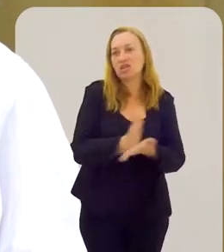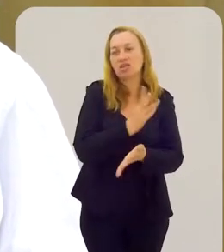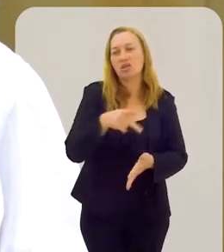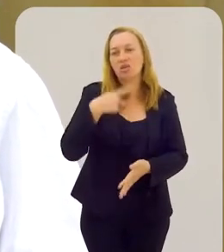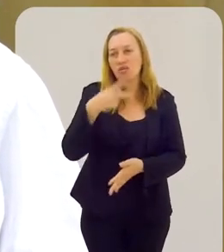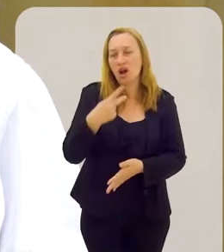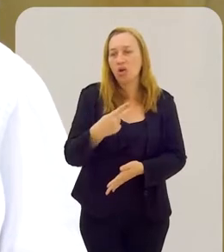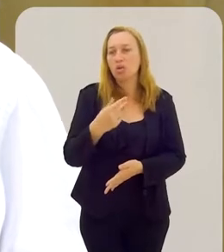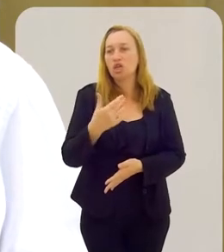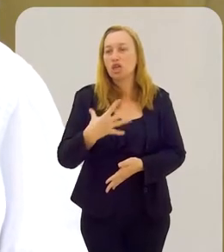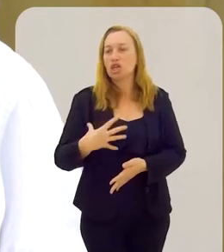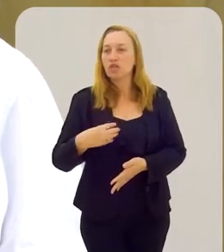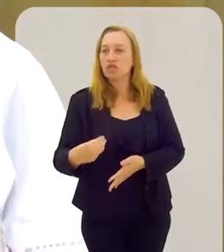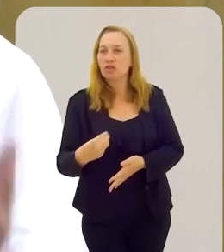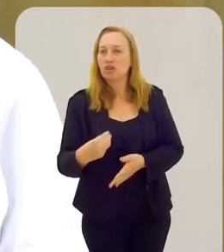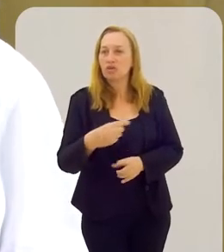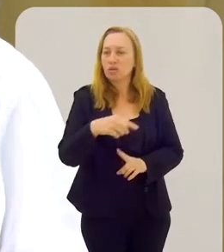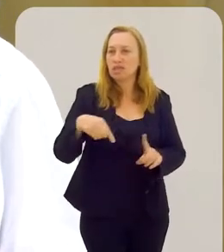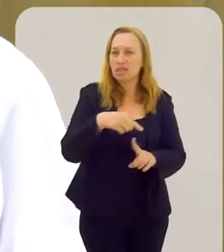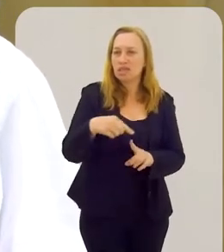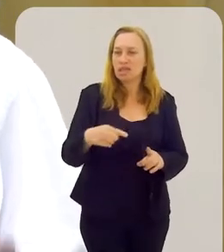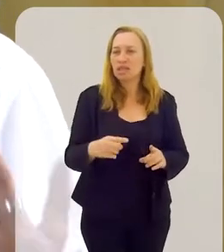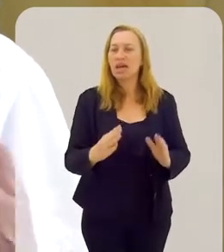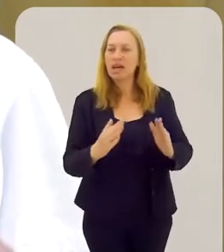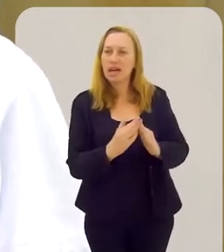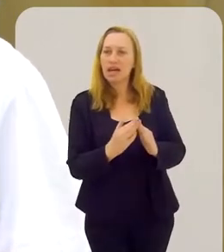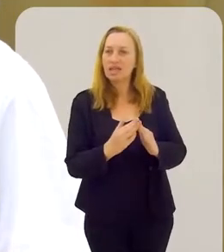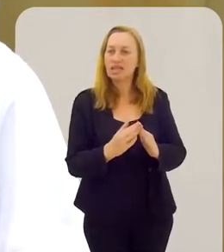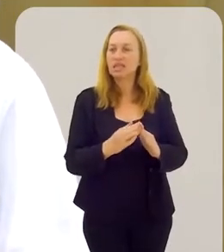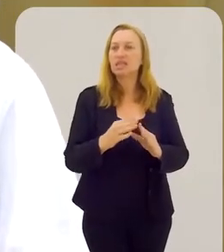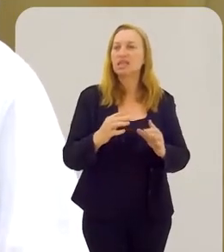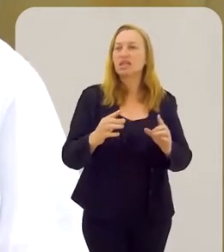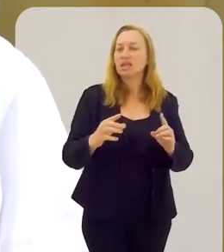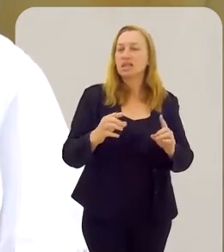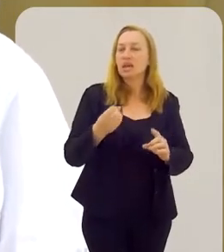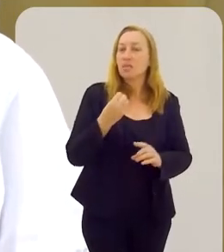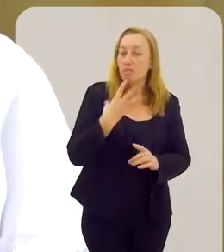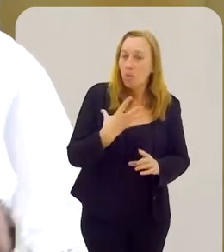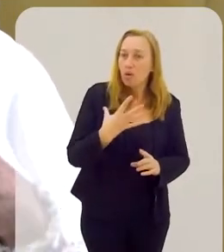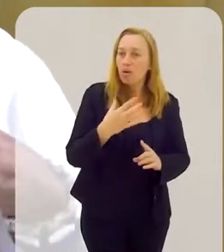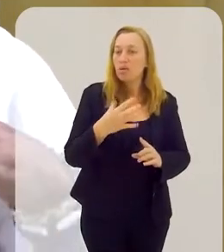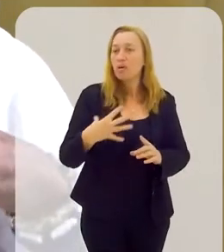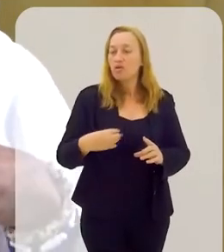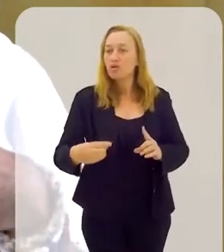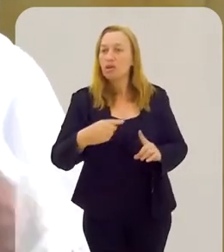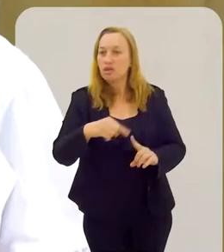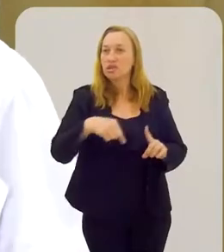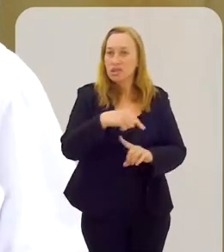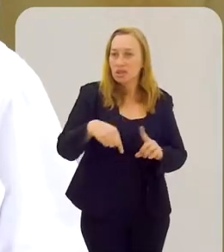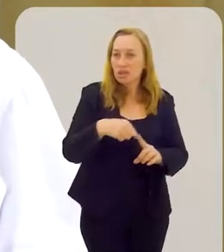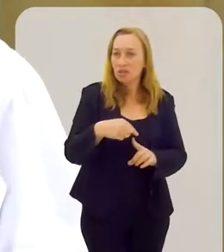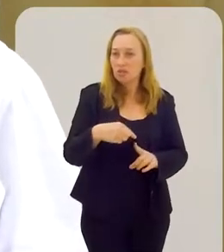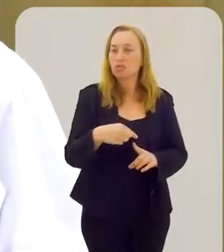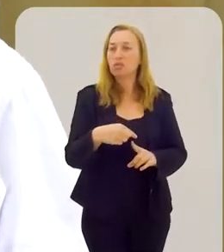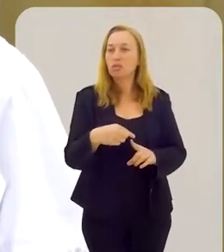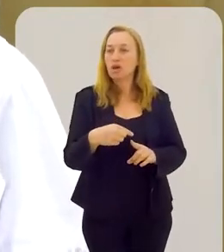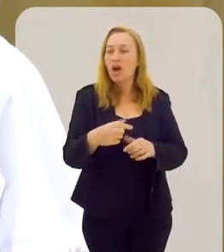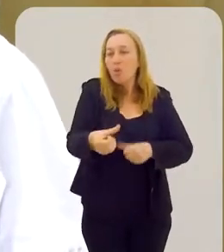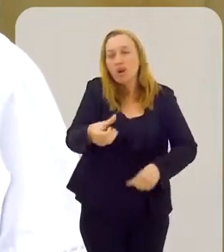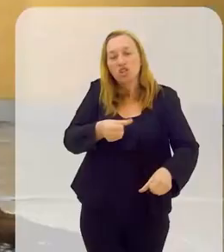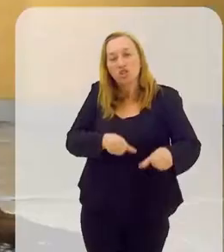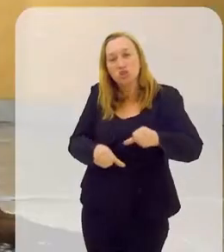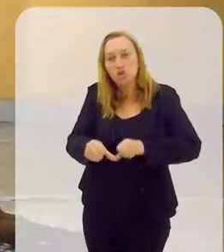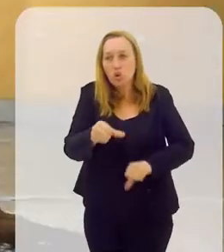digo que o filho de santo, a Casa de Santo tem que ser boa para o filho de santo, mas o filho de santo também tem que ser bom para a Casa de Santo.